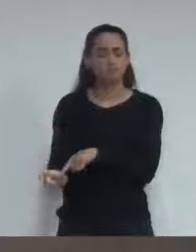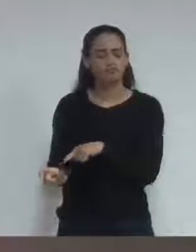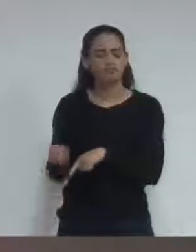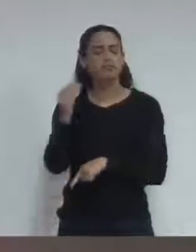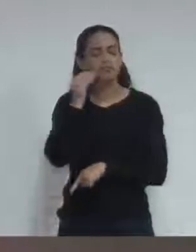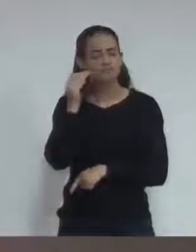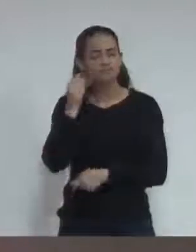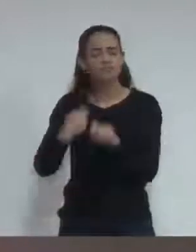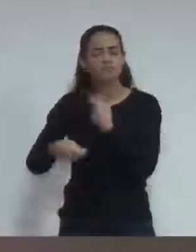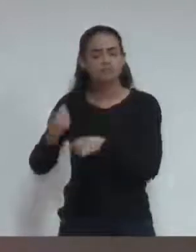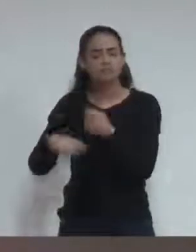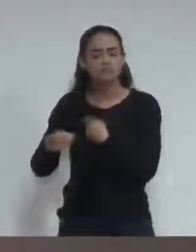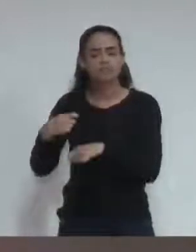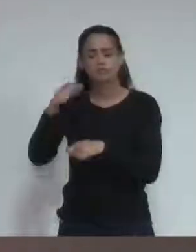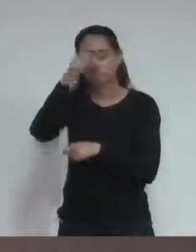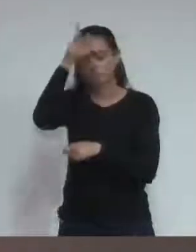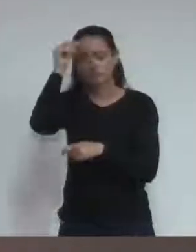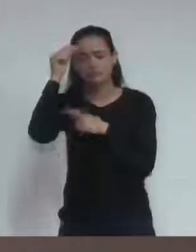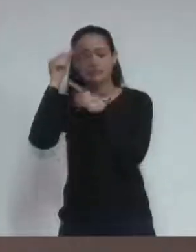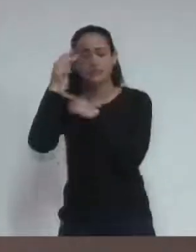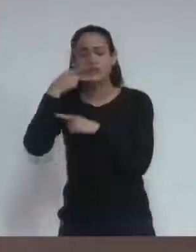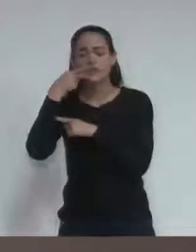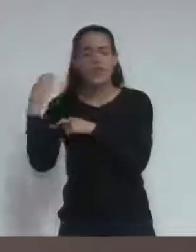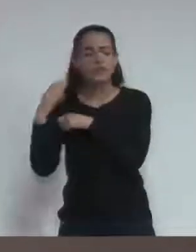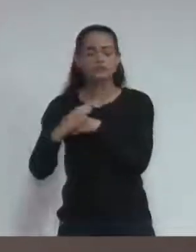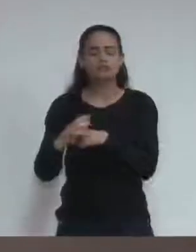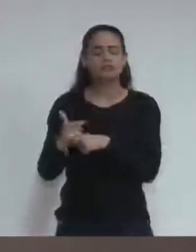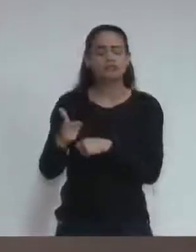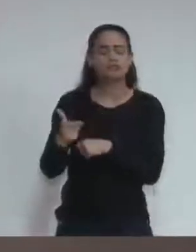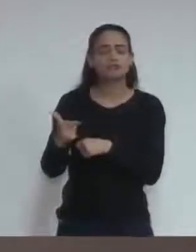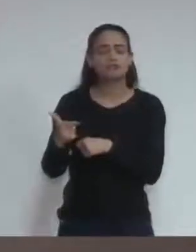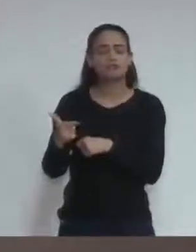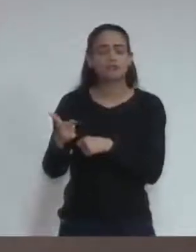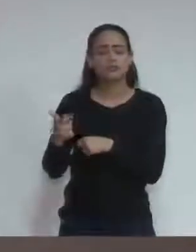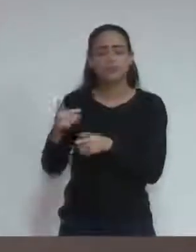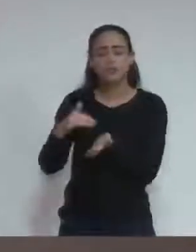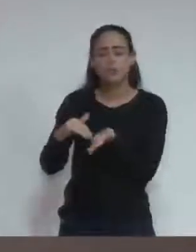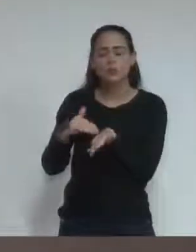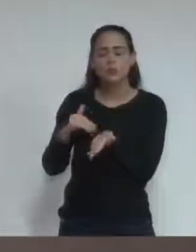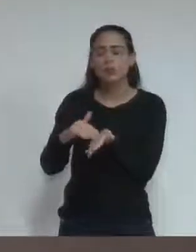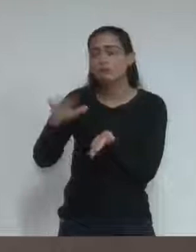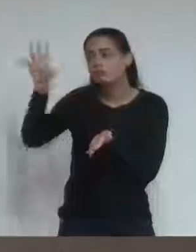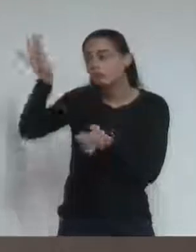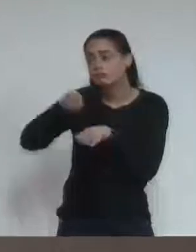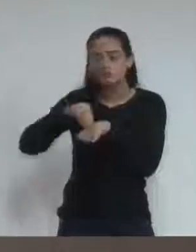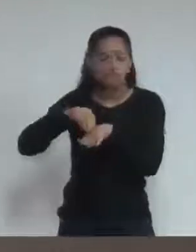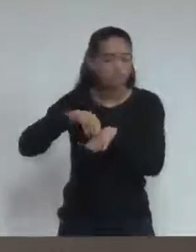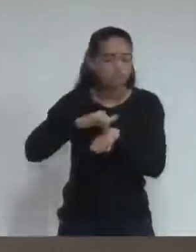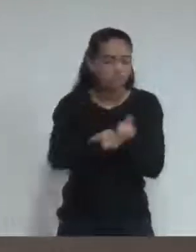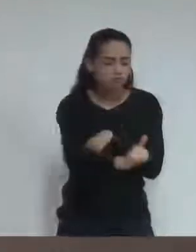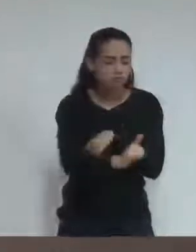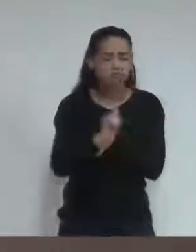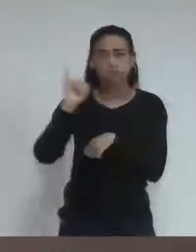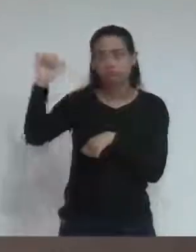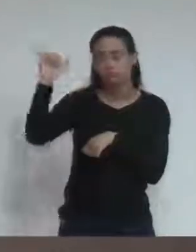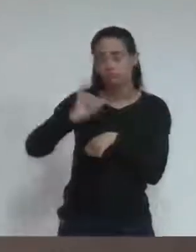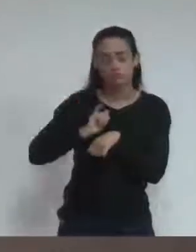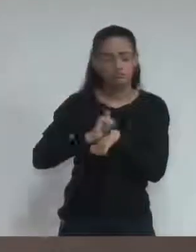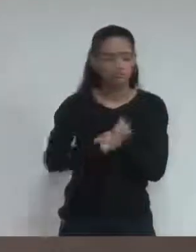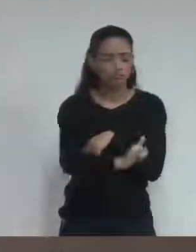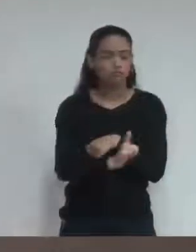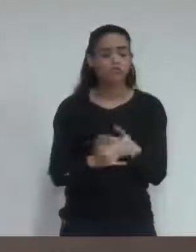que não tem, não vai fazer, qual é o respaldo que o senhor dá para a população? O mesmo. A indignação que nós vimos aqui nessa